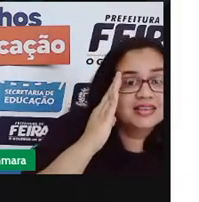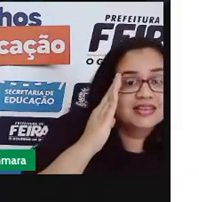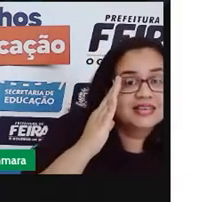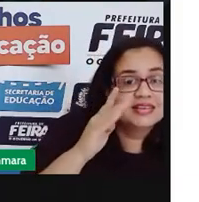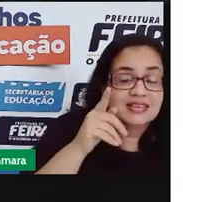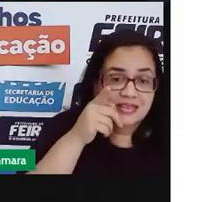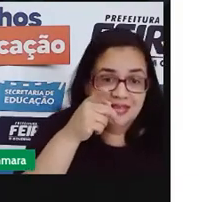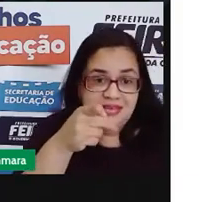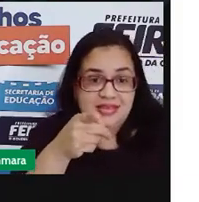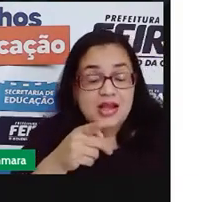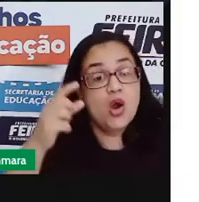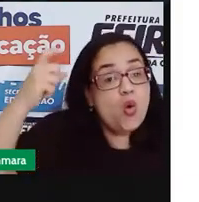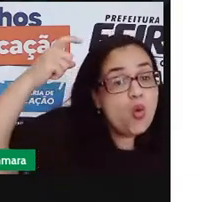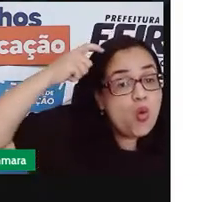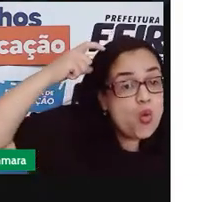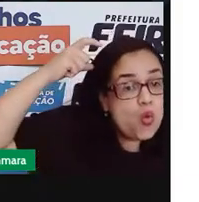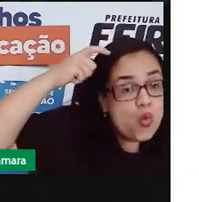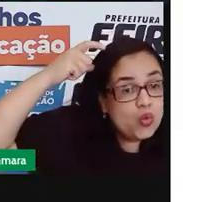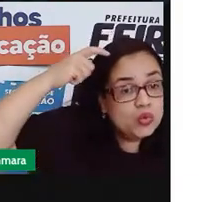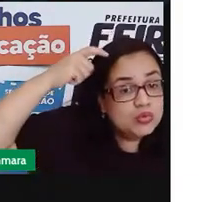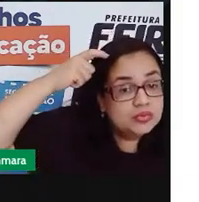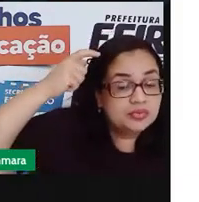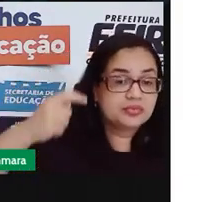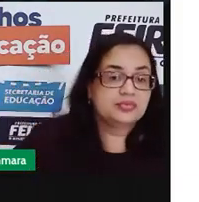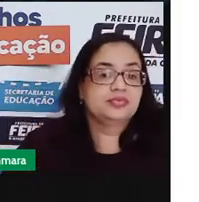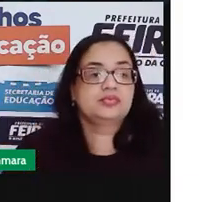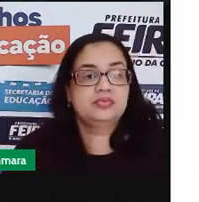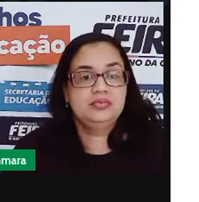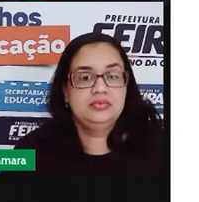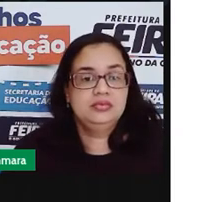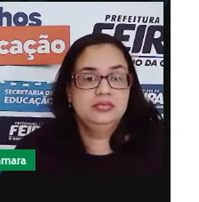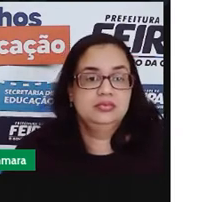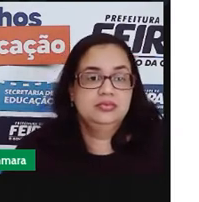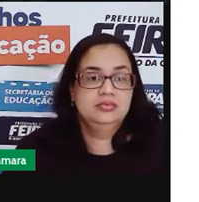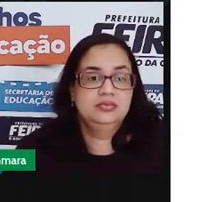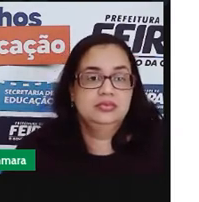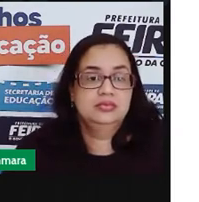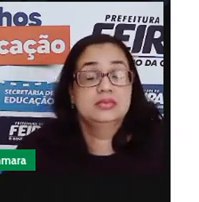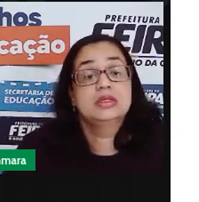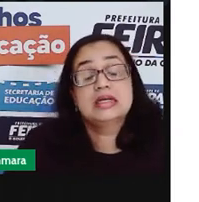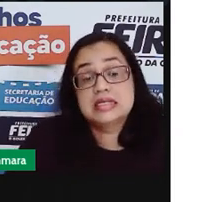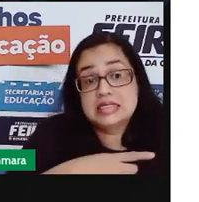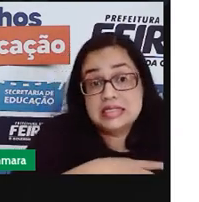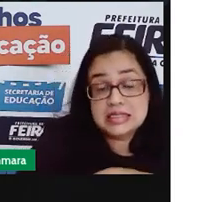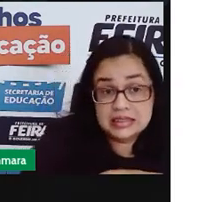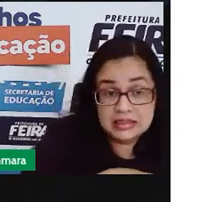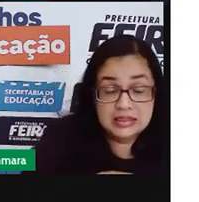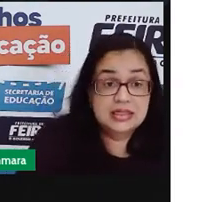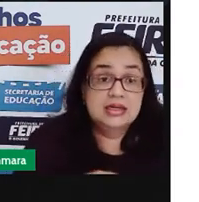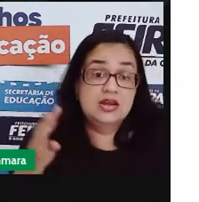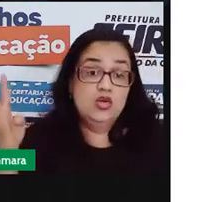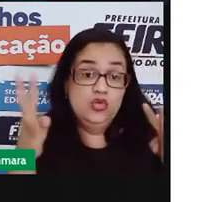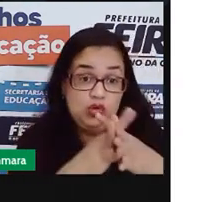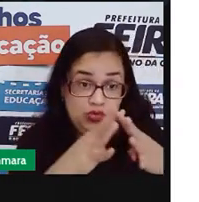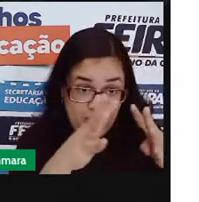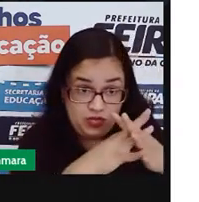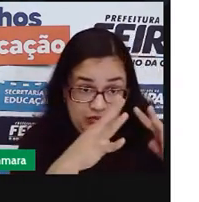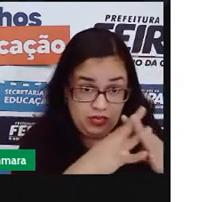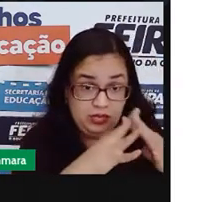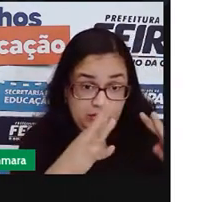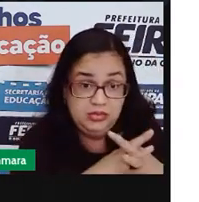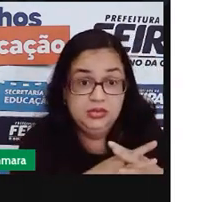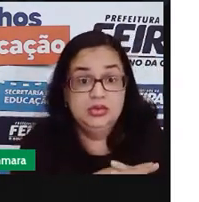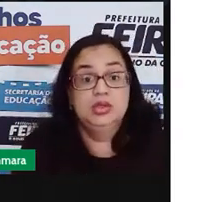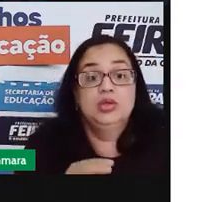persiana e urso. Se estiver entre avogal e